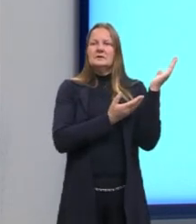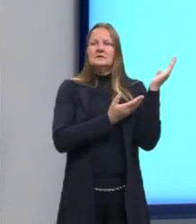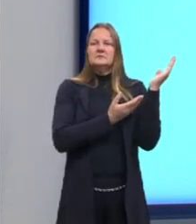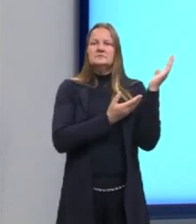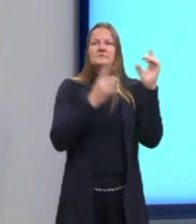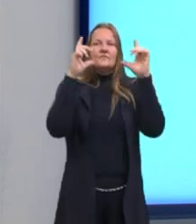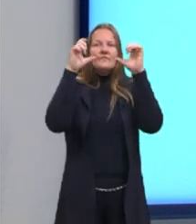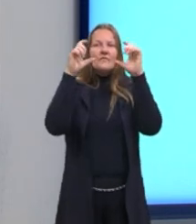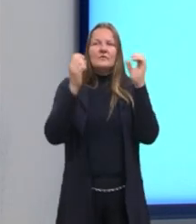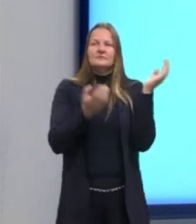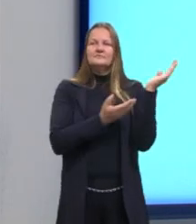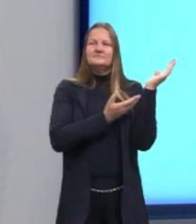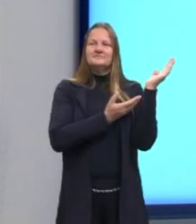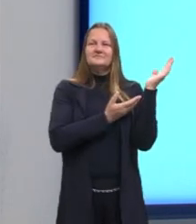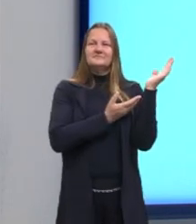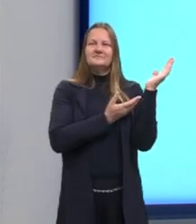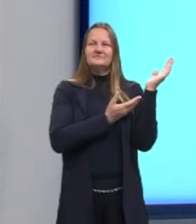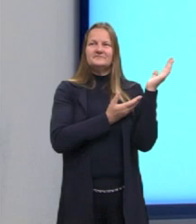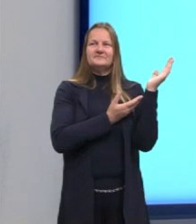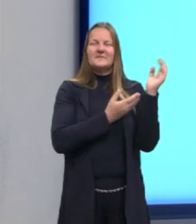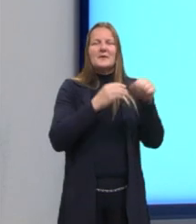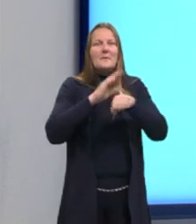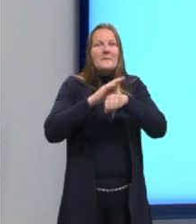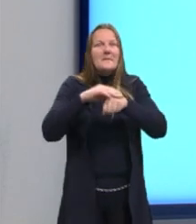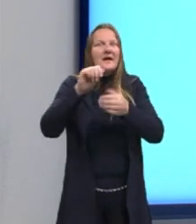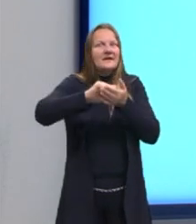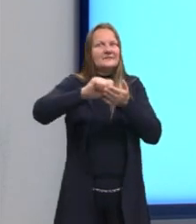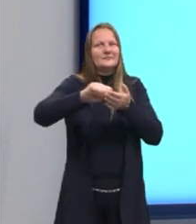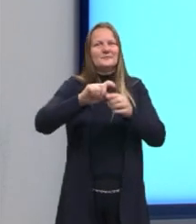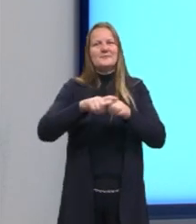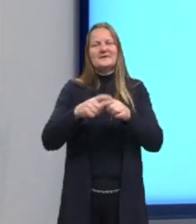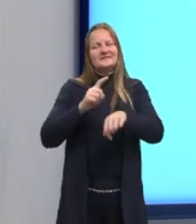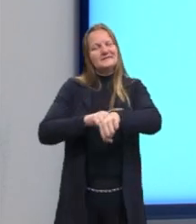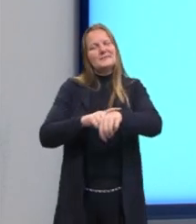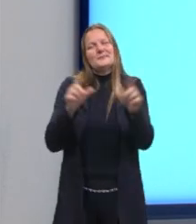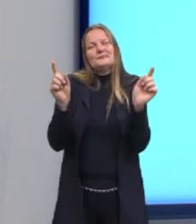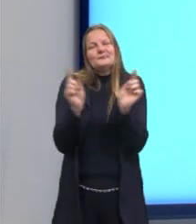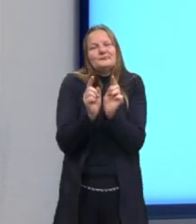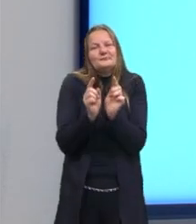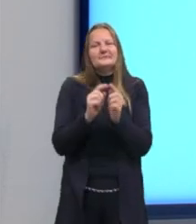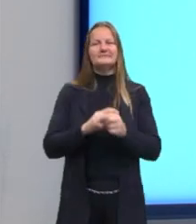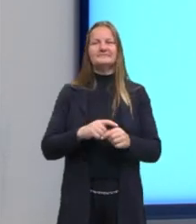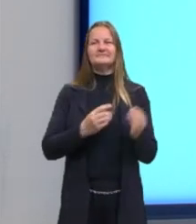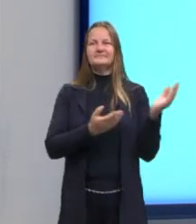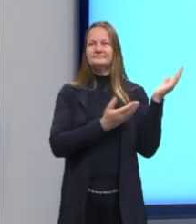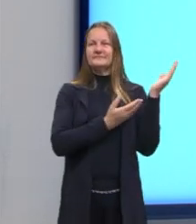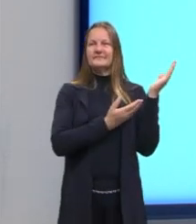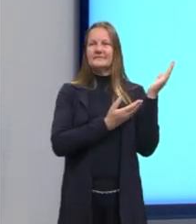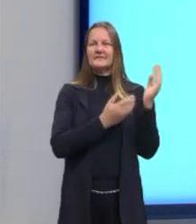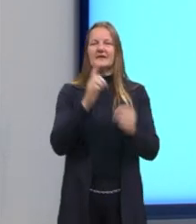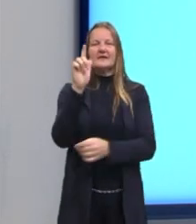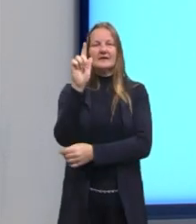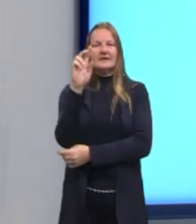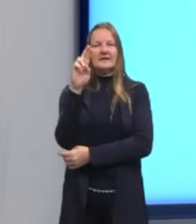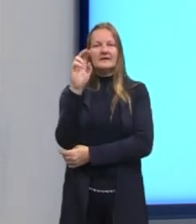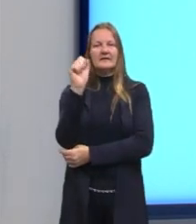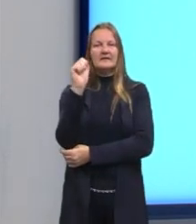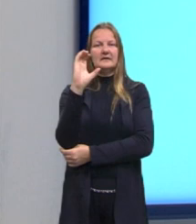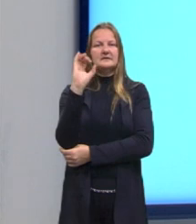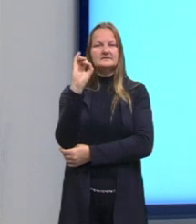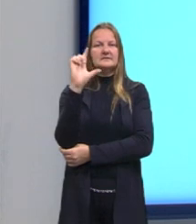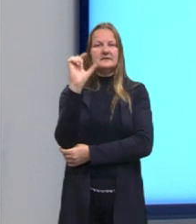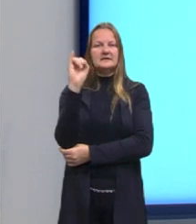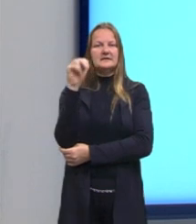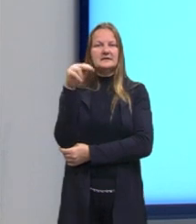autores. Logicamente, eu gostaria de falar de mais autores, né, mas o tempo não nos permite. Então, eu destaquei o Graciliano Ramos, o Érico